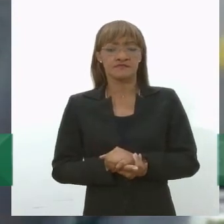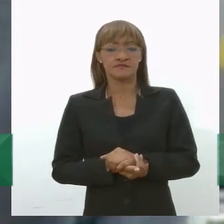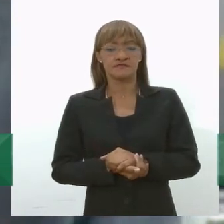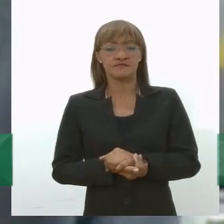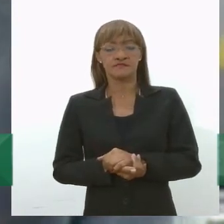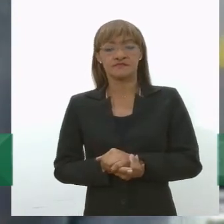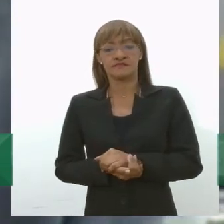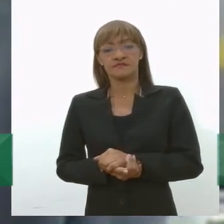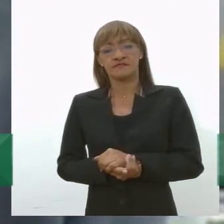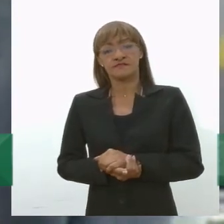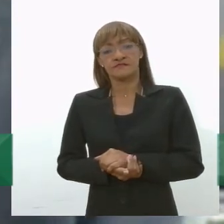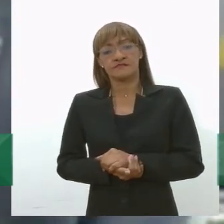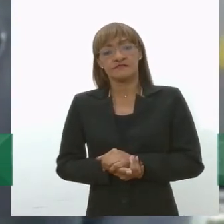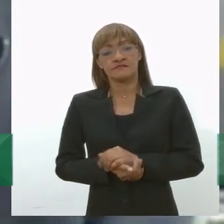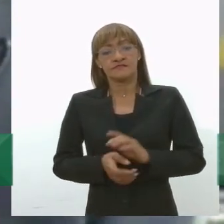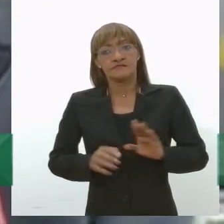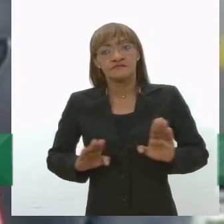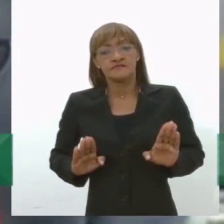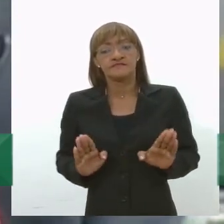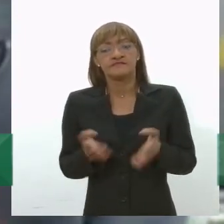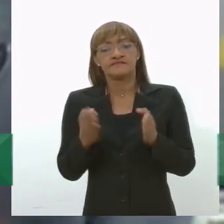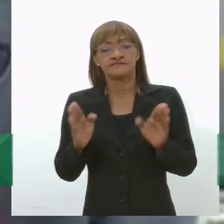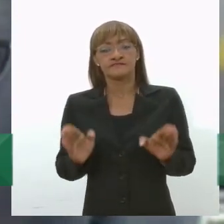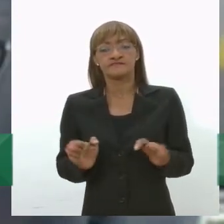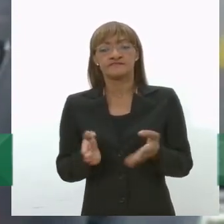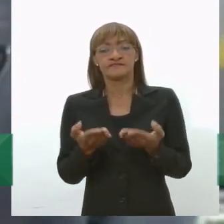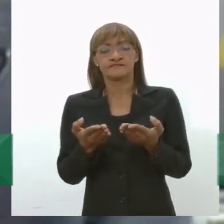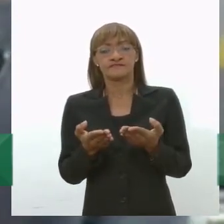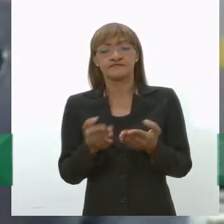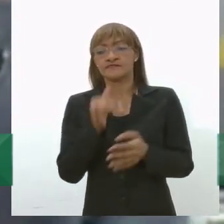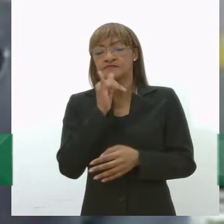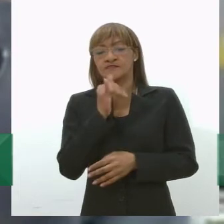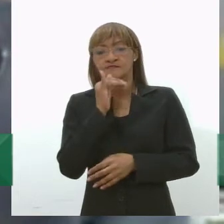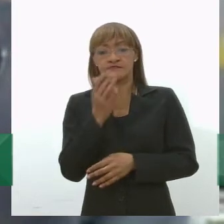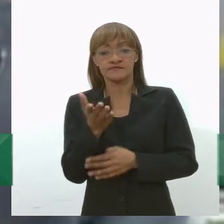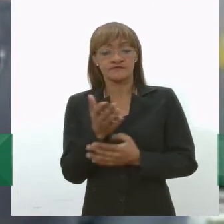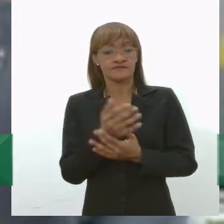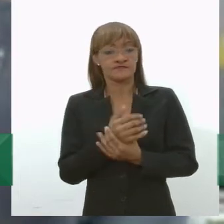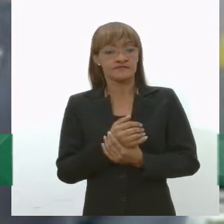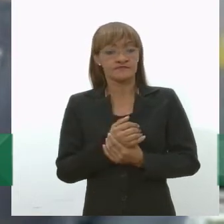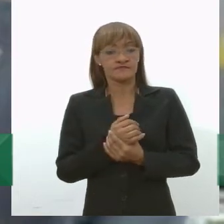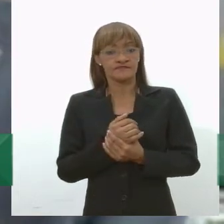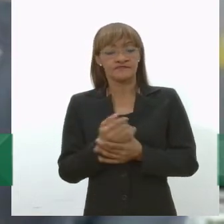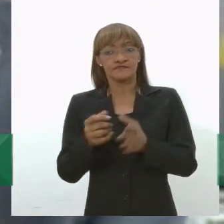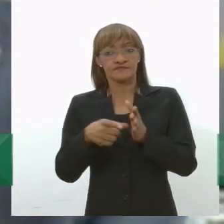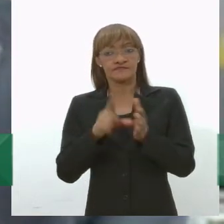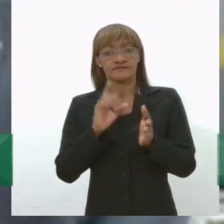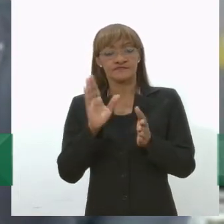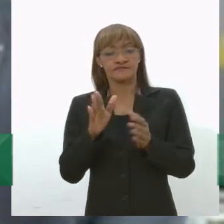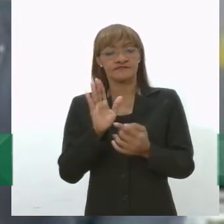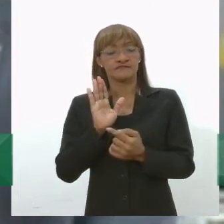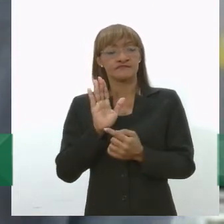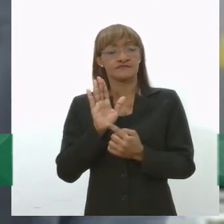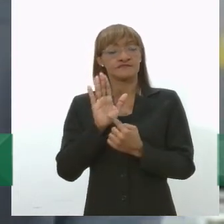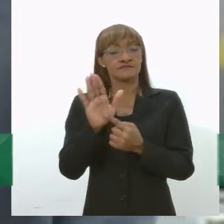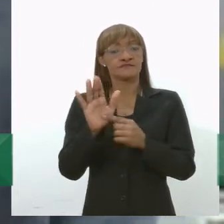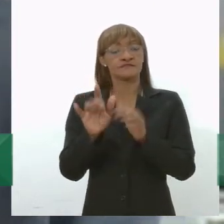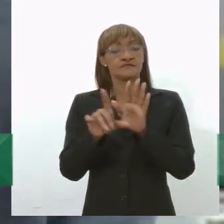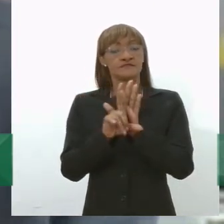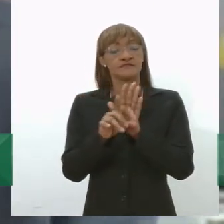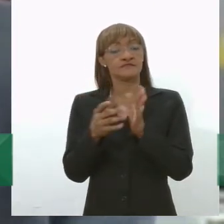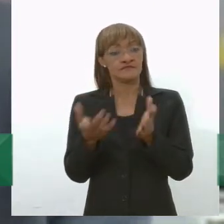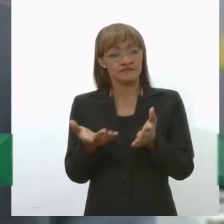incentivar outros aspectos por exemplo a reciclagem que não foi tratado nessa lei, né? Quer dizer, acho que já